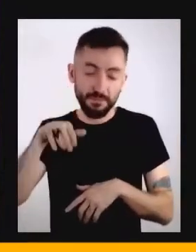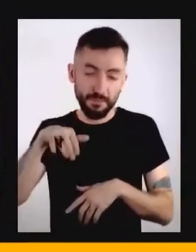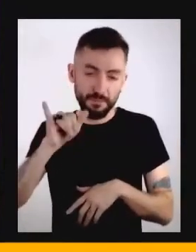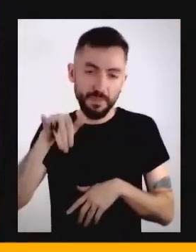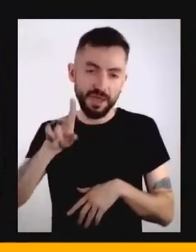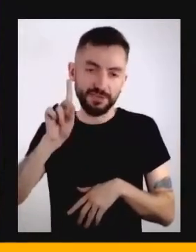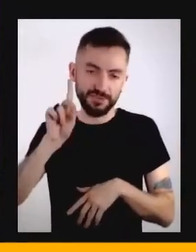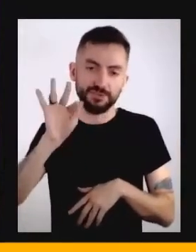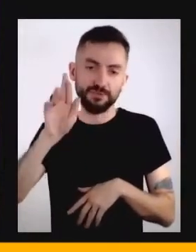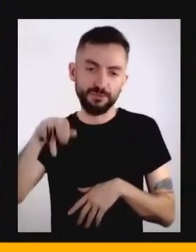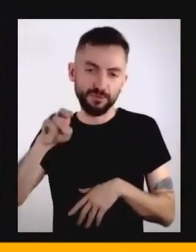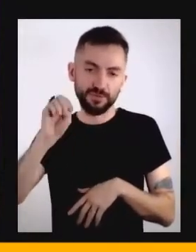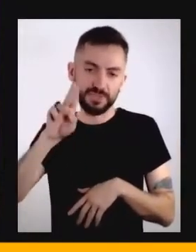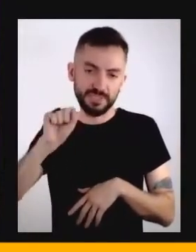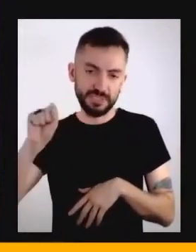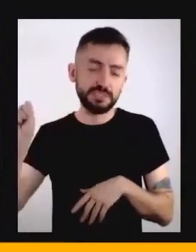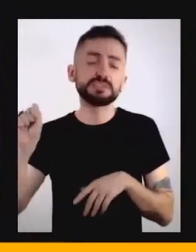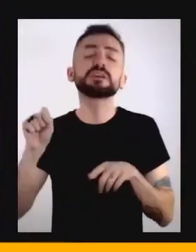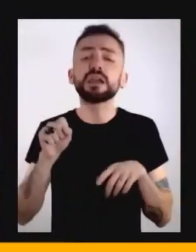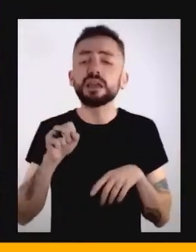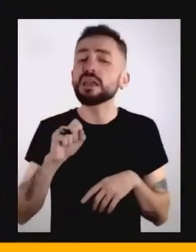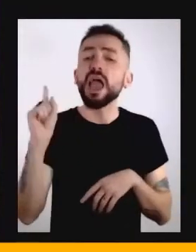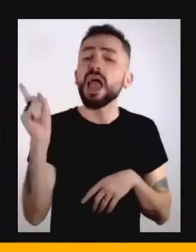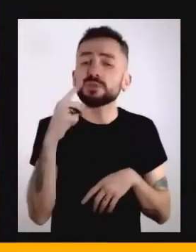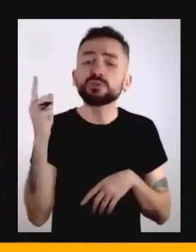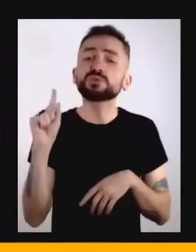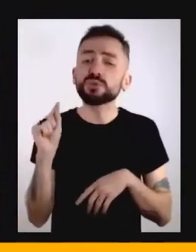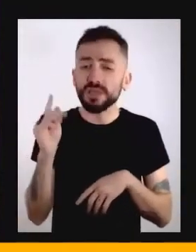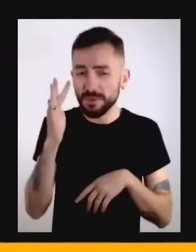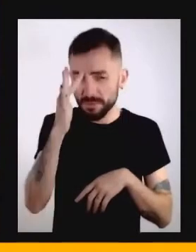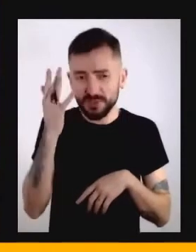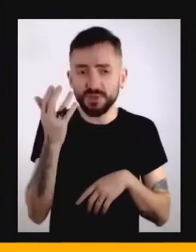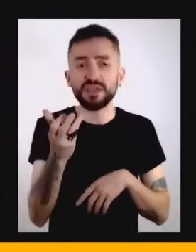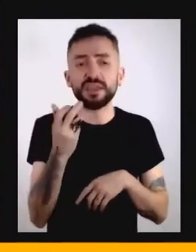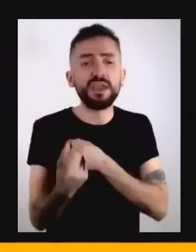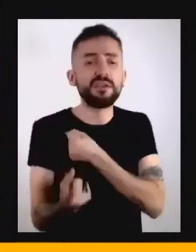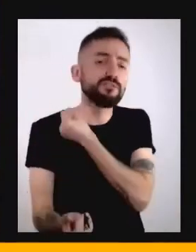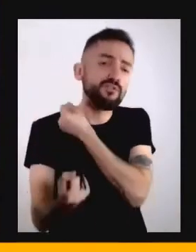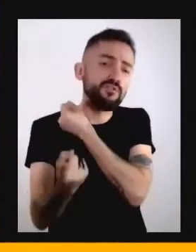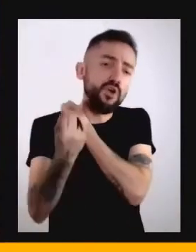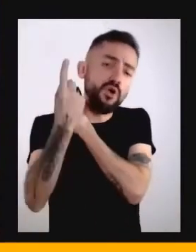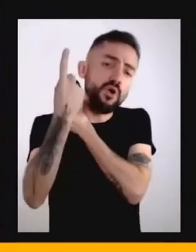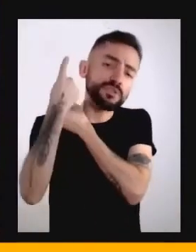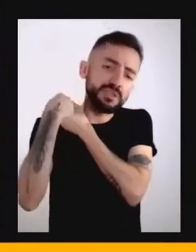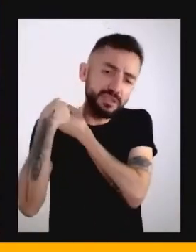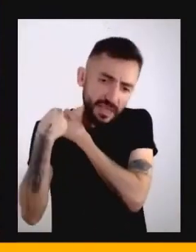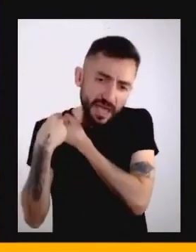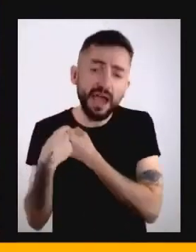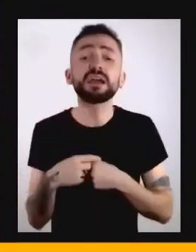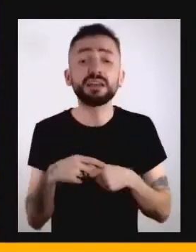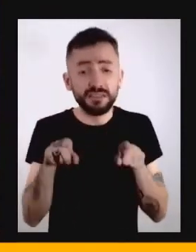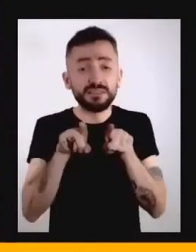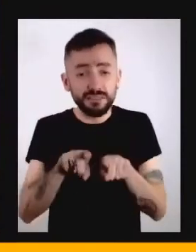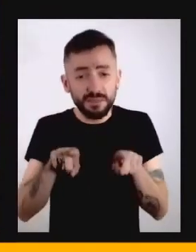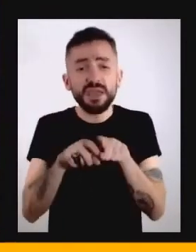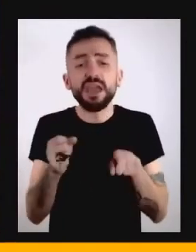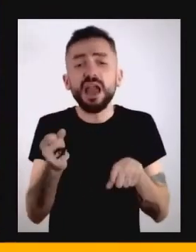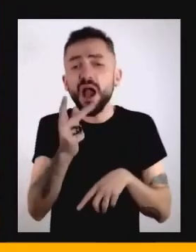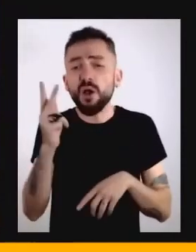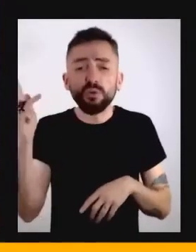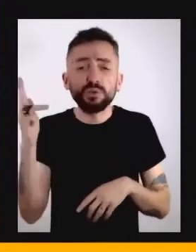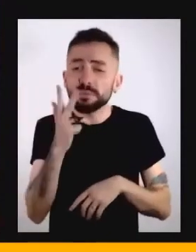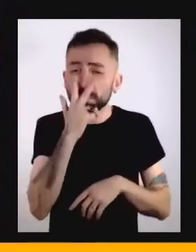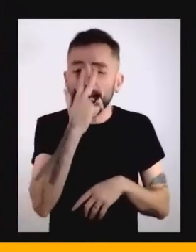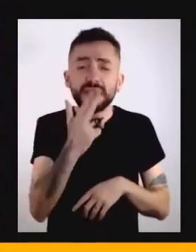pensar, que sugerem essa volta a um idilho, que ignoram e romantizam até o fato de que